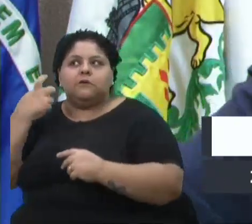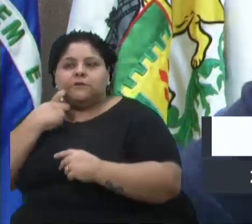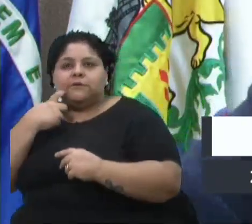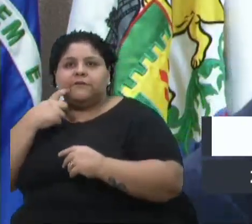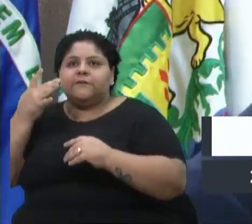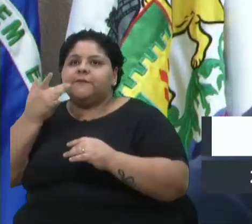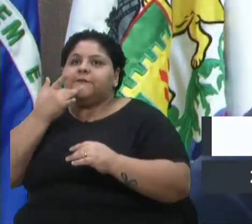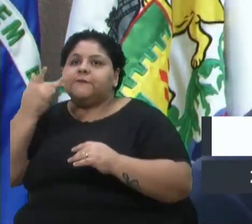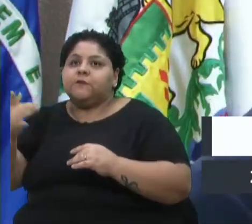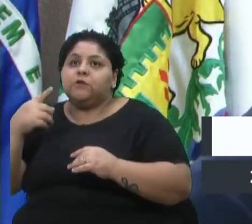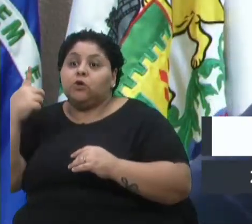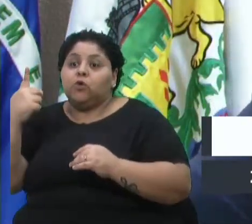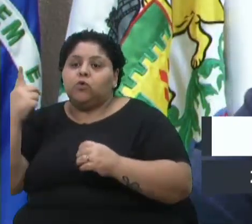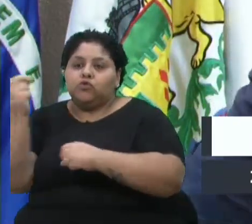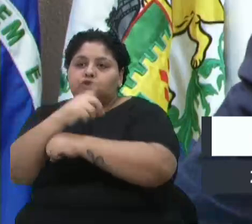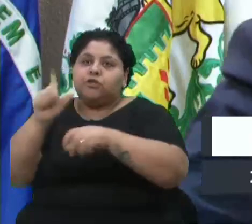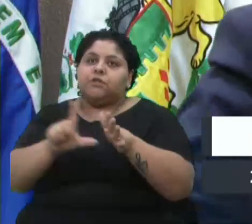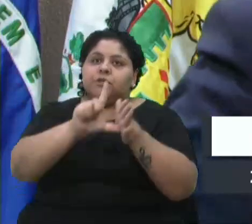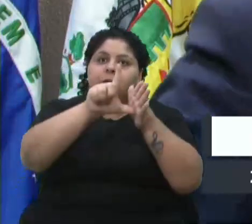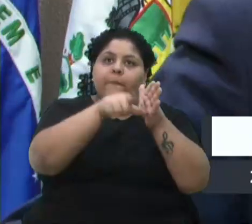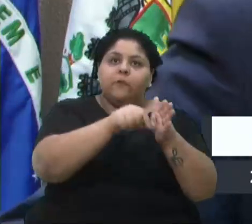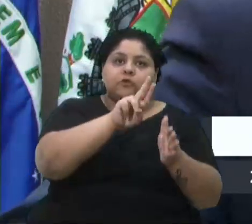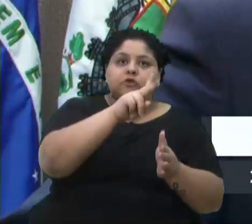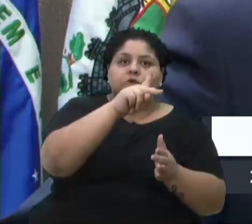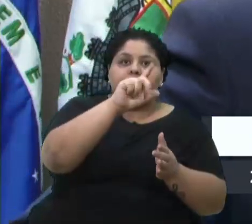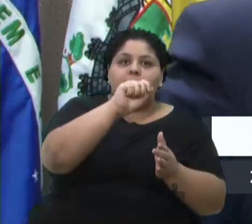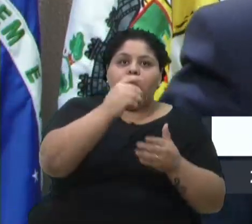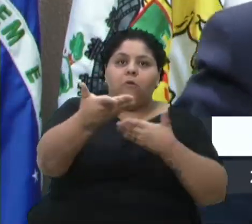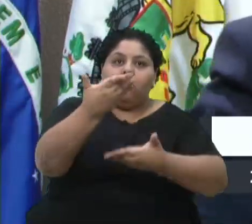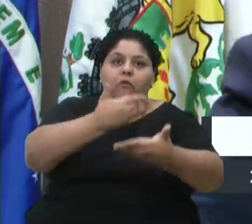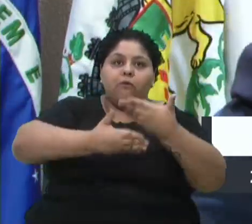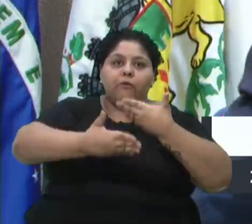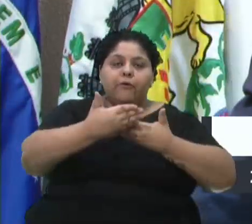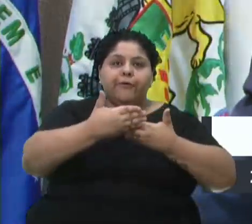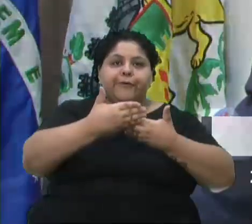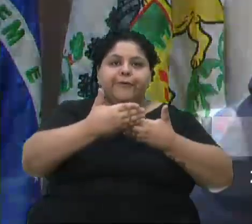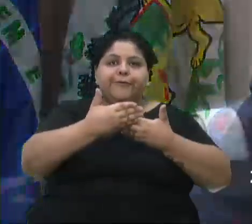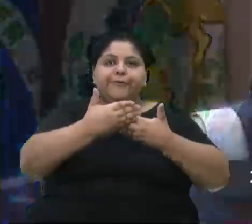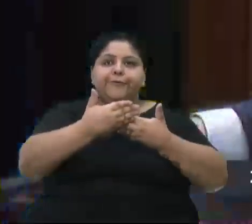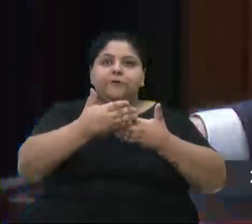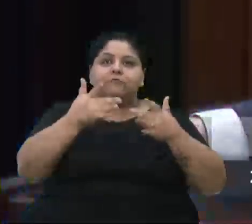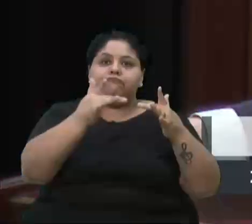ela foi para a UPA para ser atendida, porque eles entraram em contato com a coordenação lá da UPA.